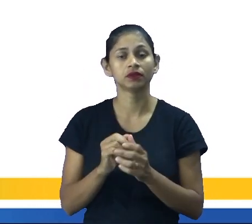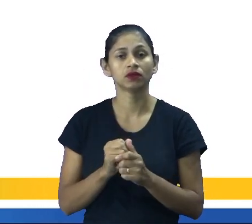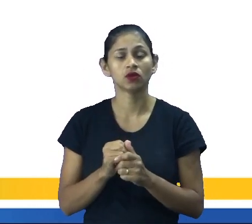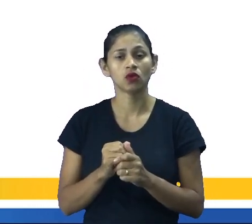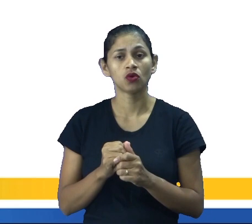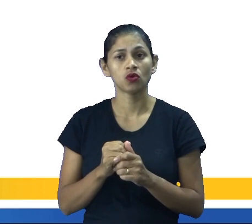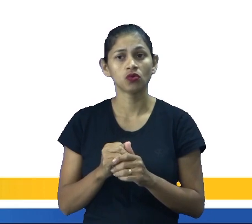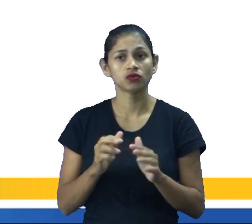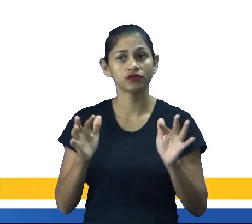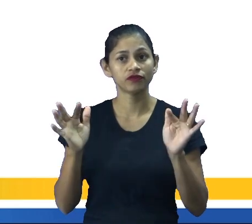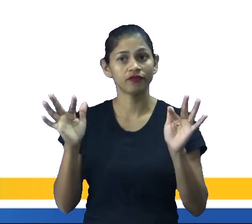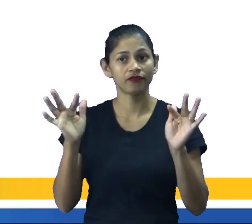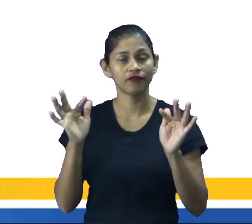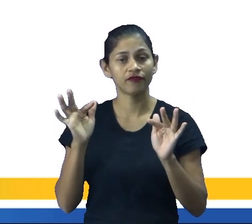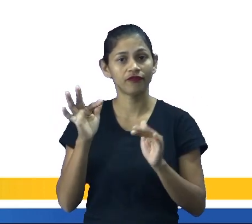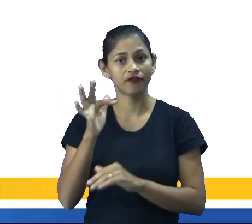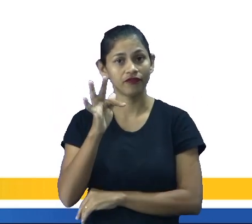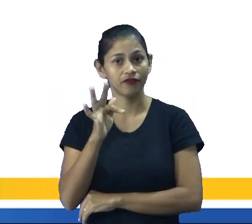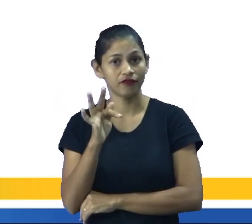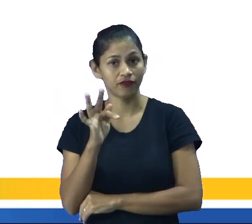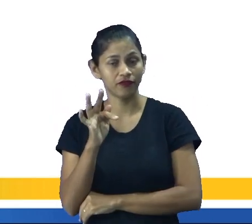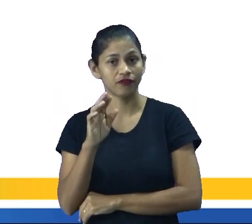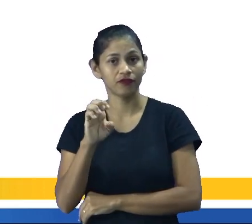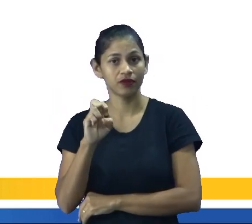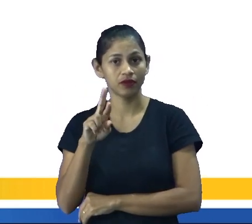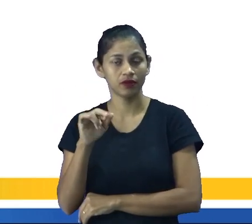feriados com a data correspondente.